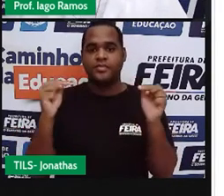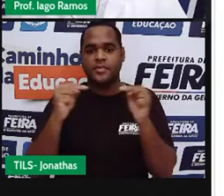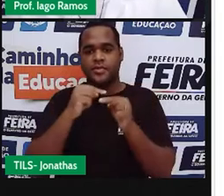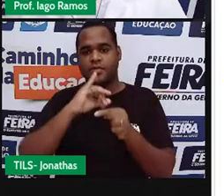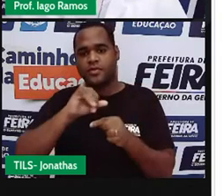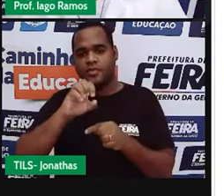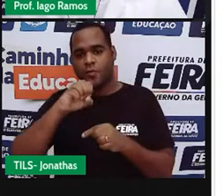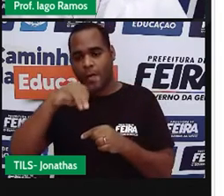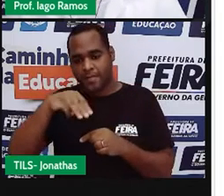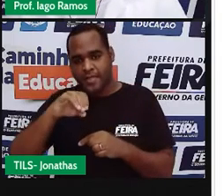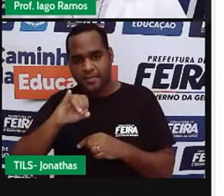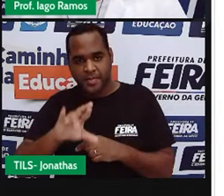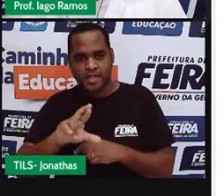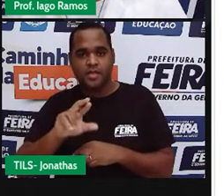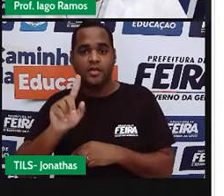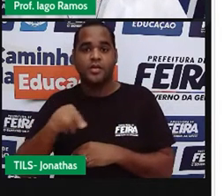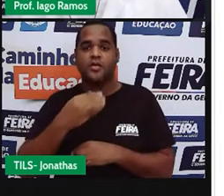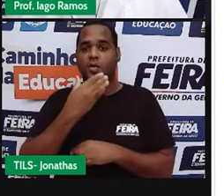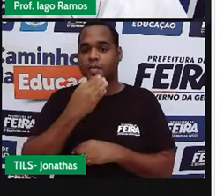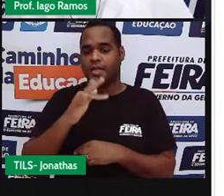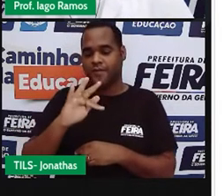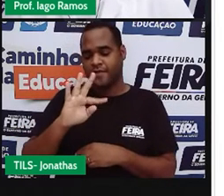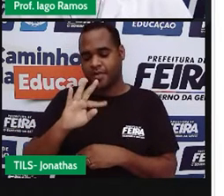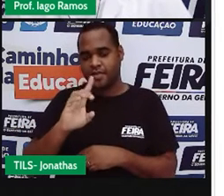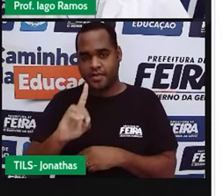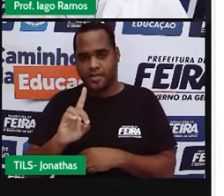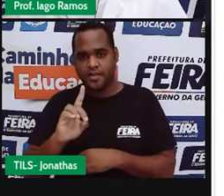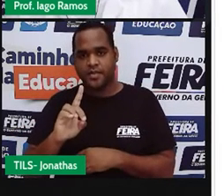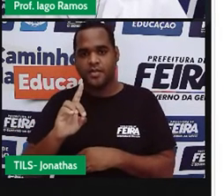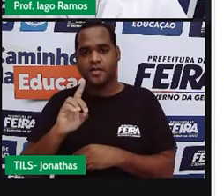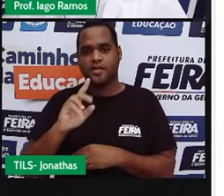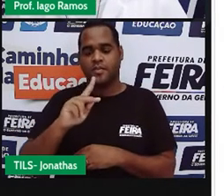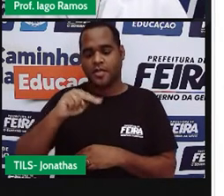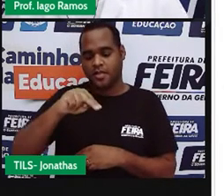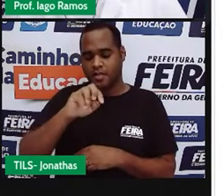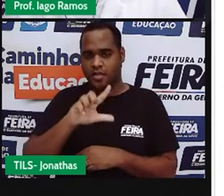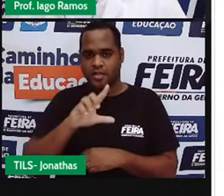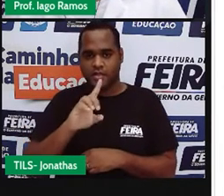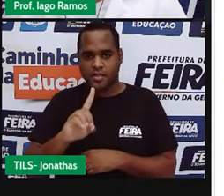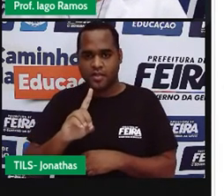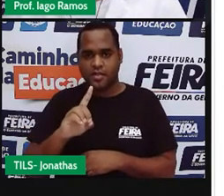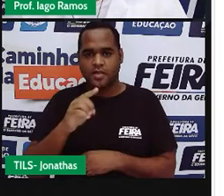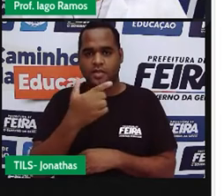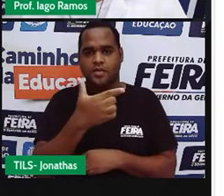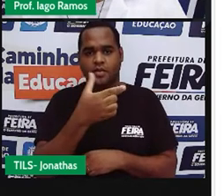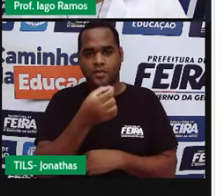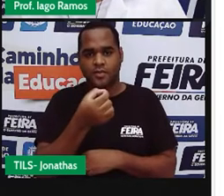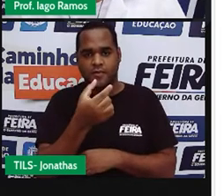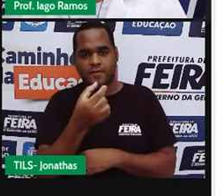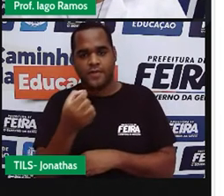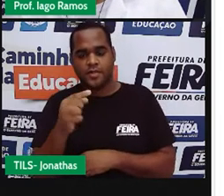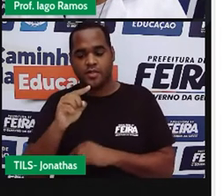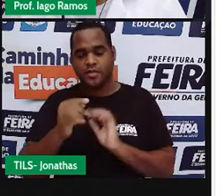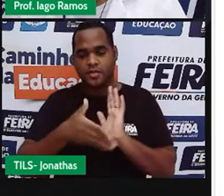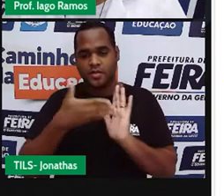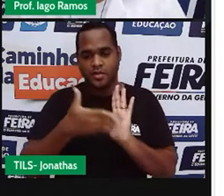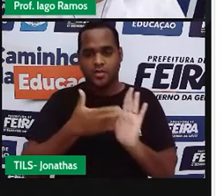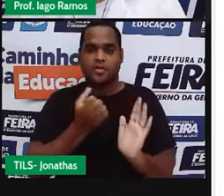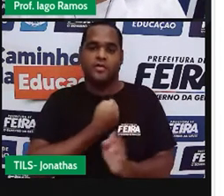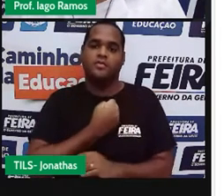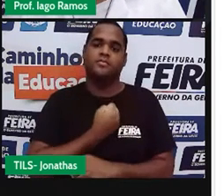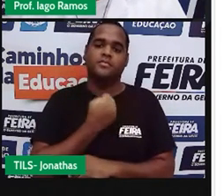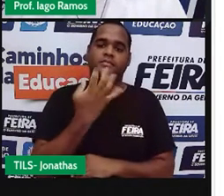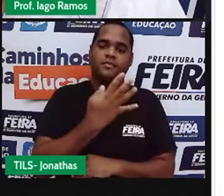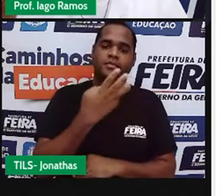do autor João Amir Souza, da editora FTD, do Plano Nacional do Livro Didático